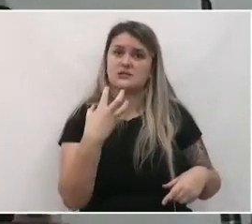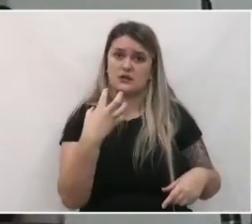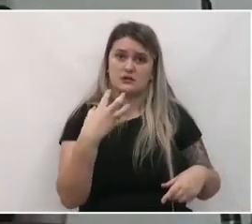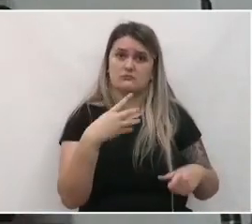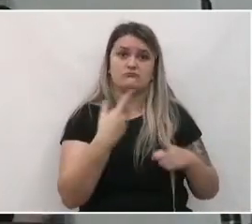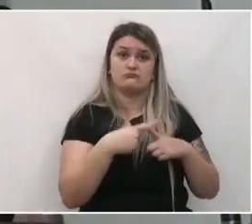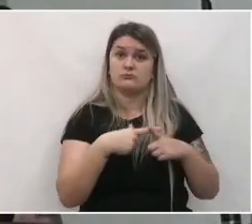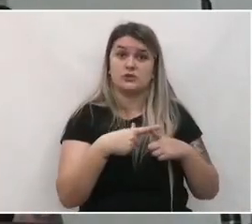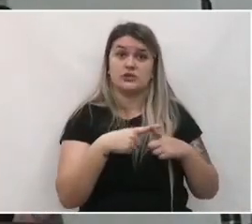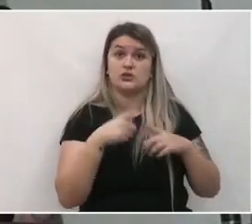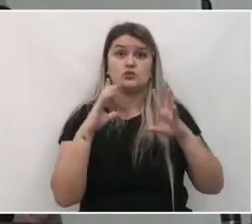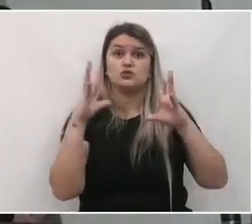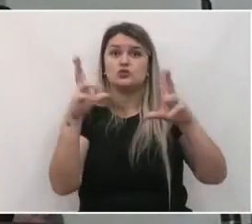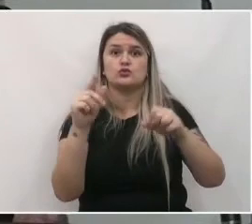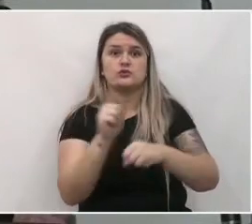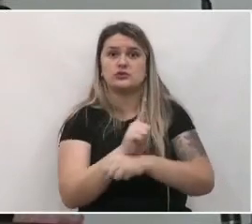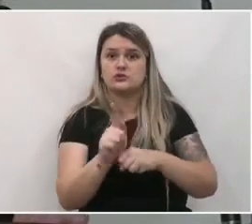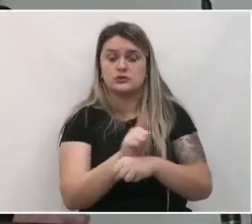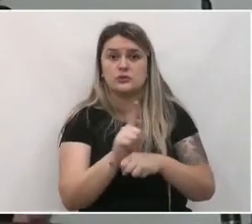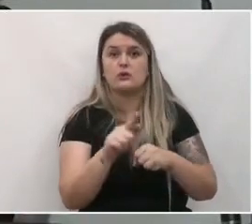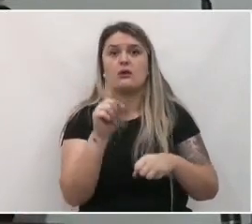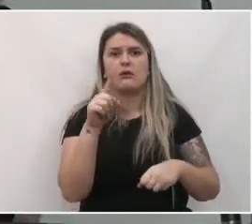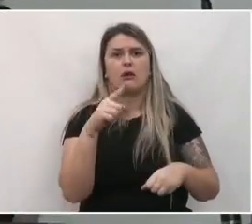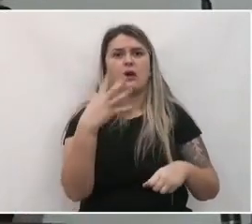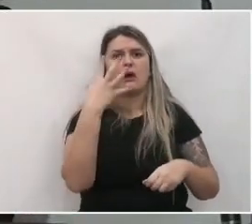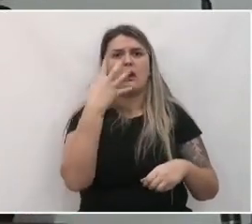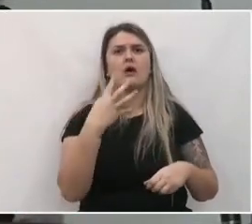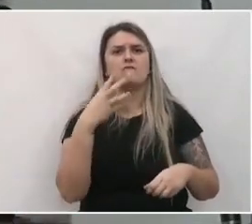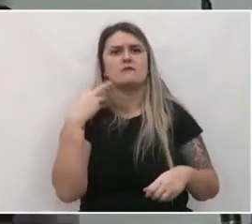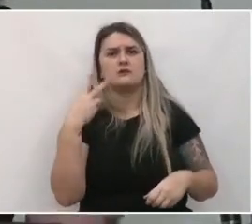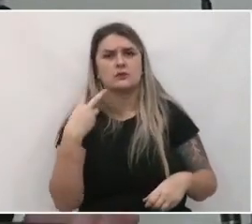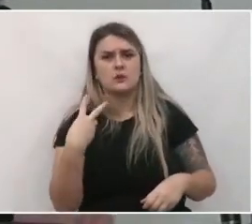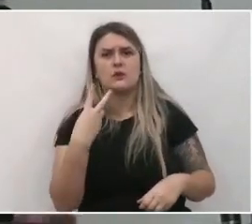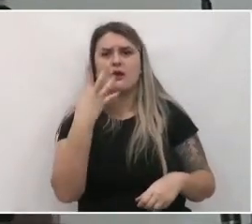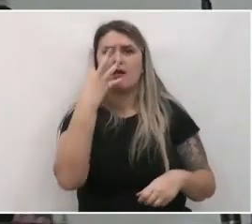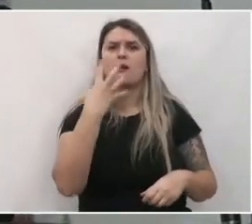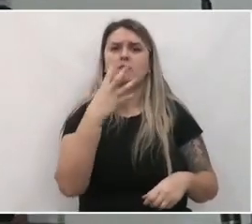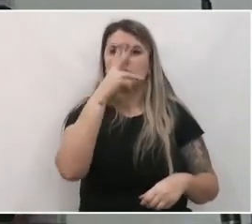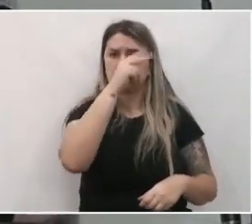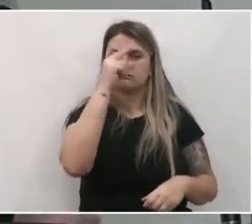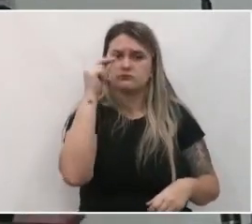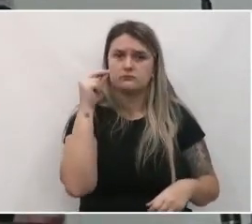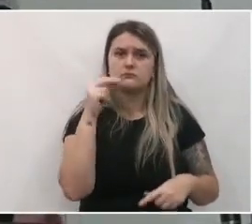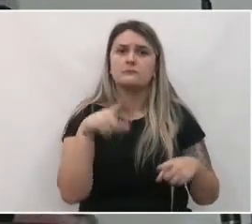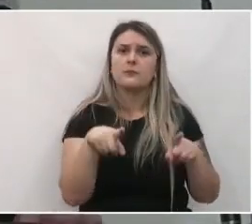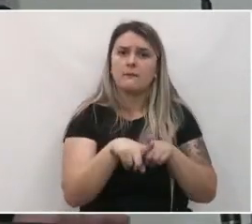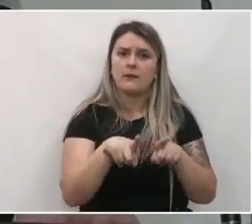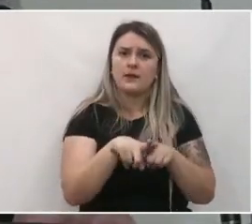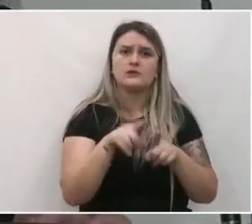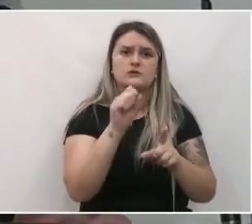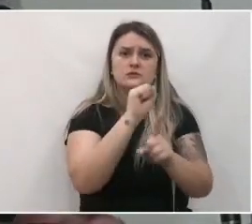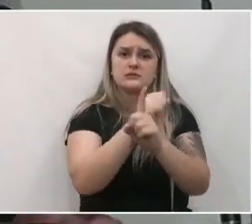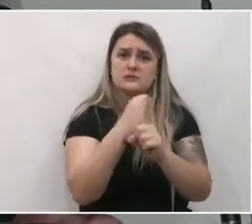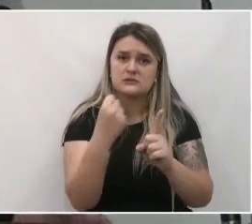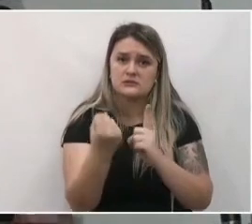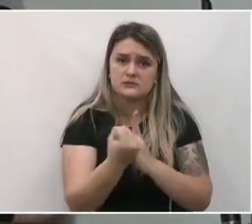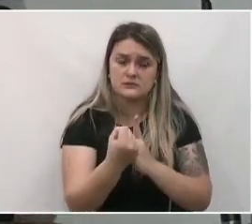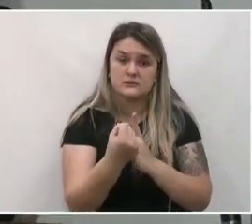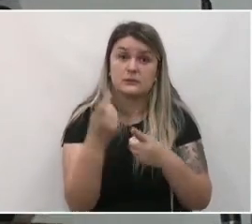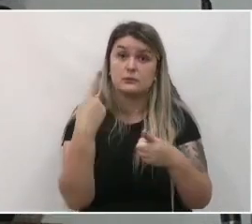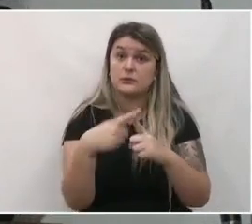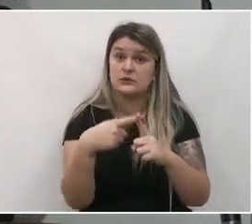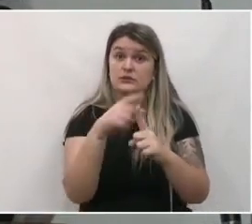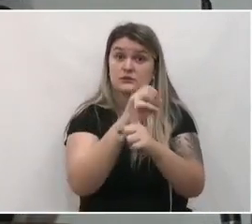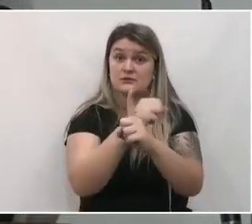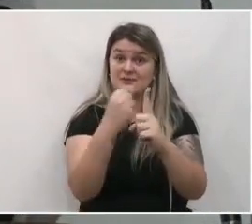grave para todos os gestores, é muito grave para os vereadores, é muito grave para a prefeitura e é muito grave para a sociedade também, porque a